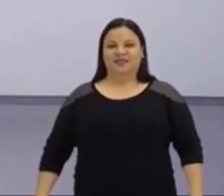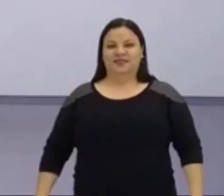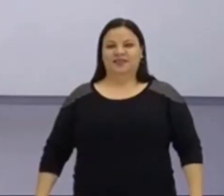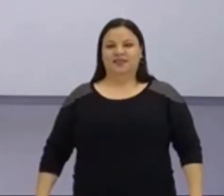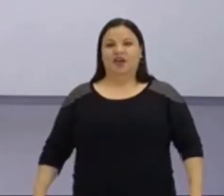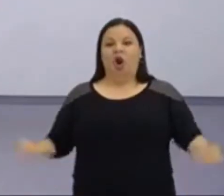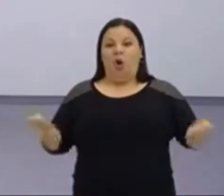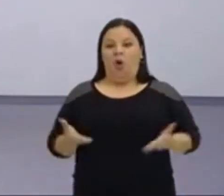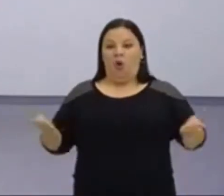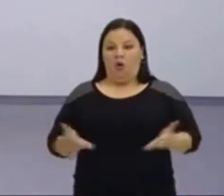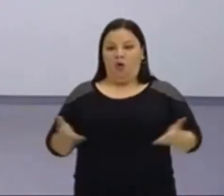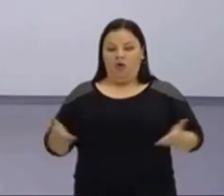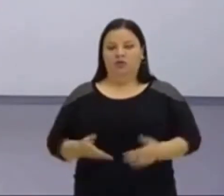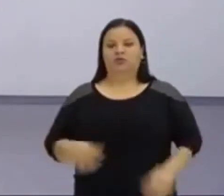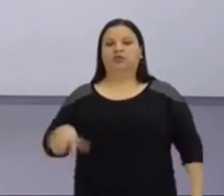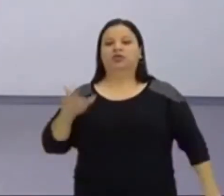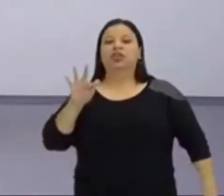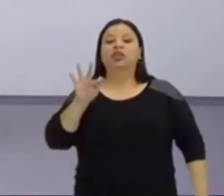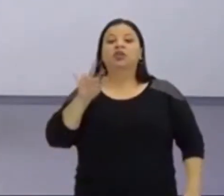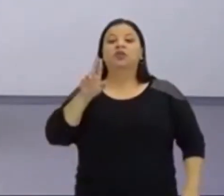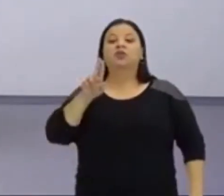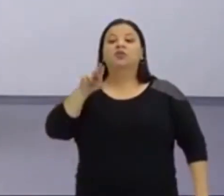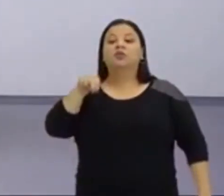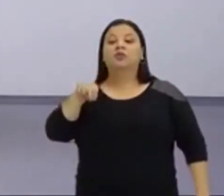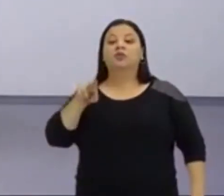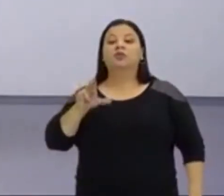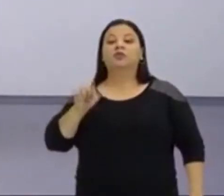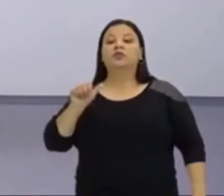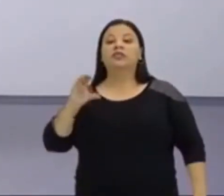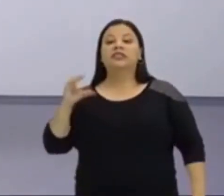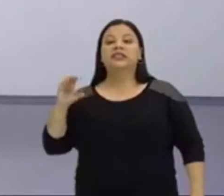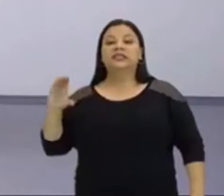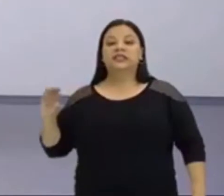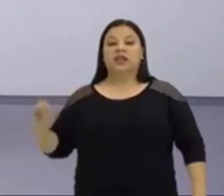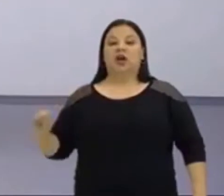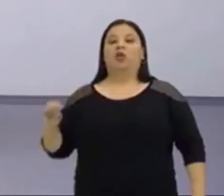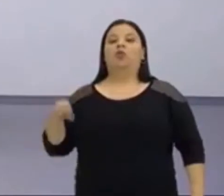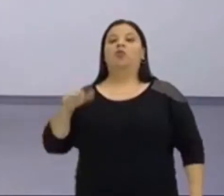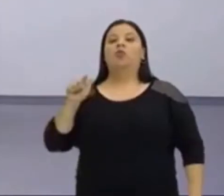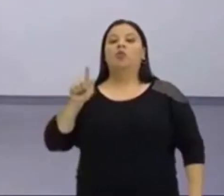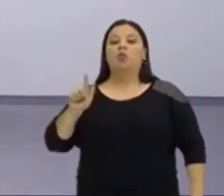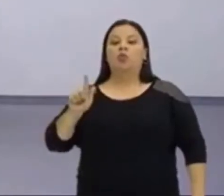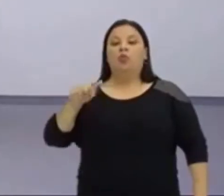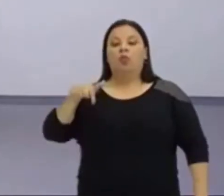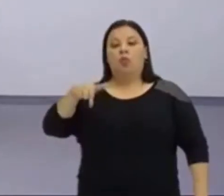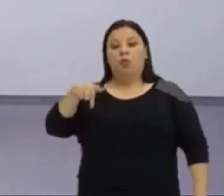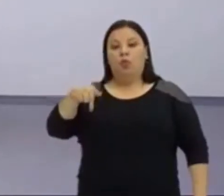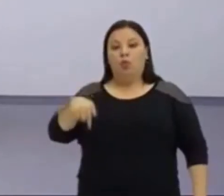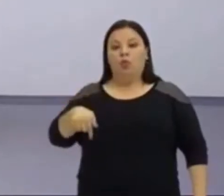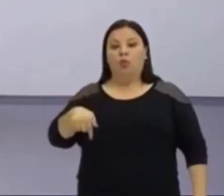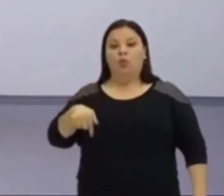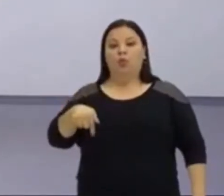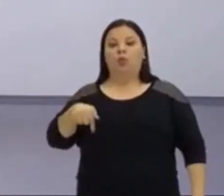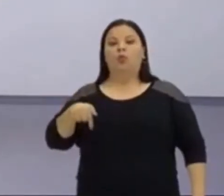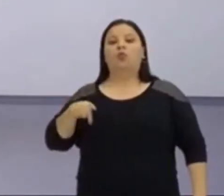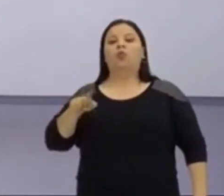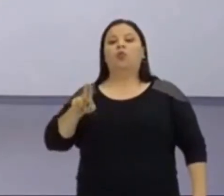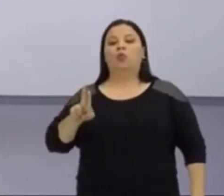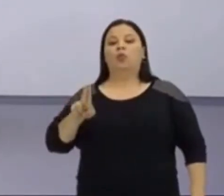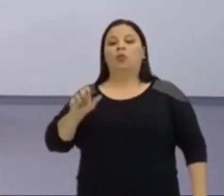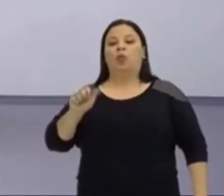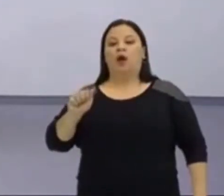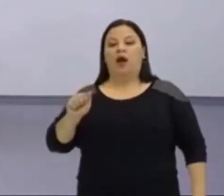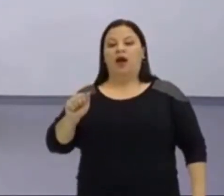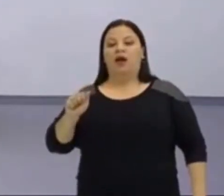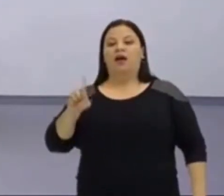quadrática, né? Função quadrática, o segundo grau, que na aula passada do Hugo, lembra lá? A gente viu lá, nós vimos a questão dos coeficientes, tanto A,